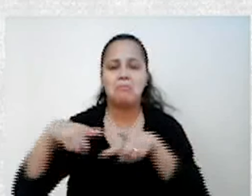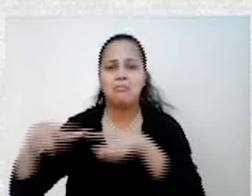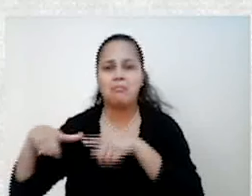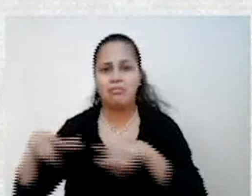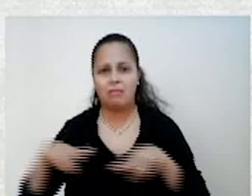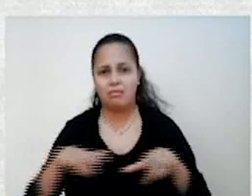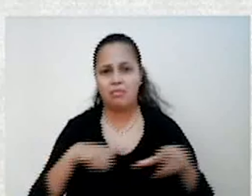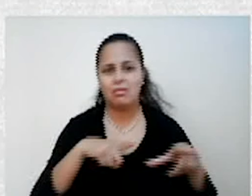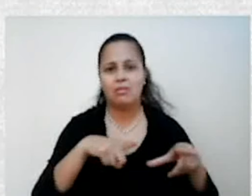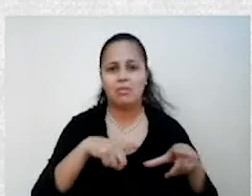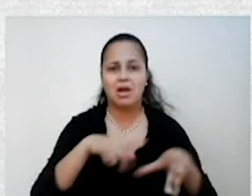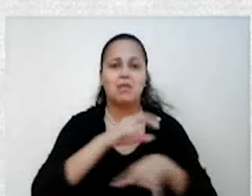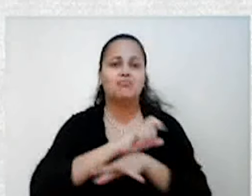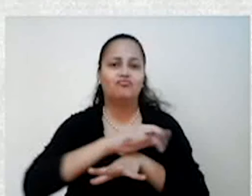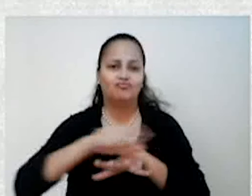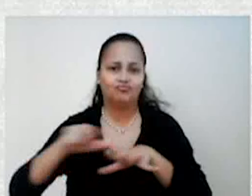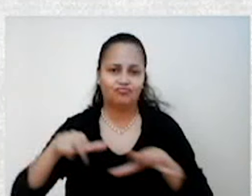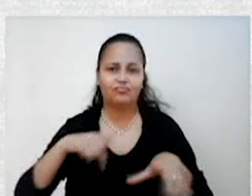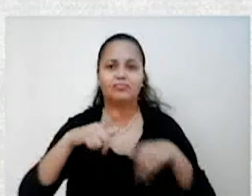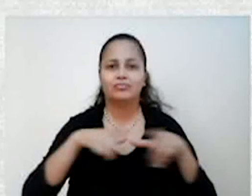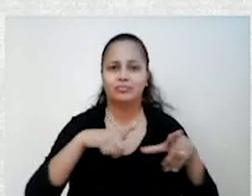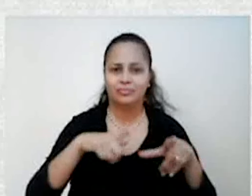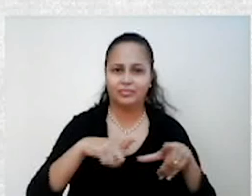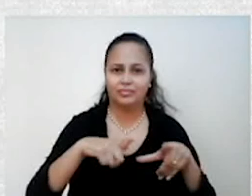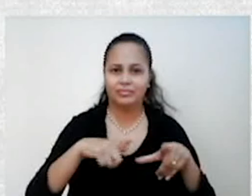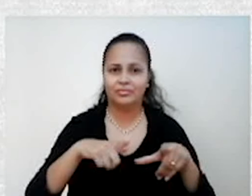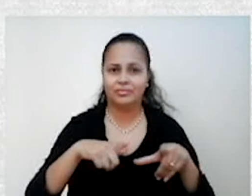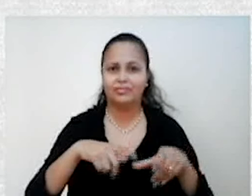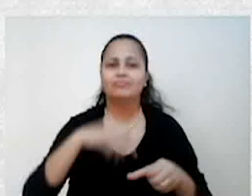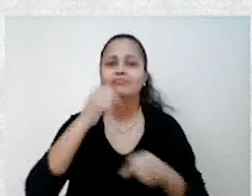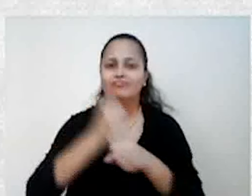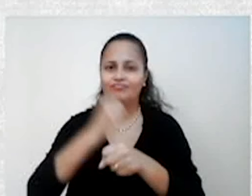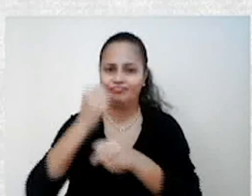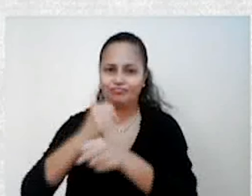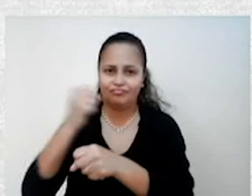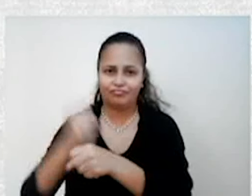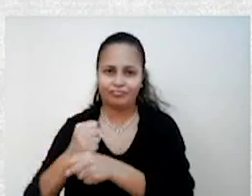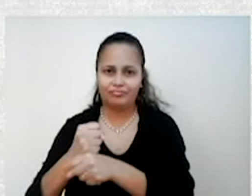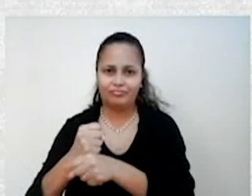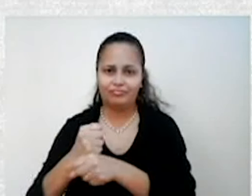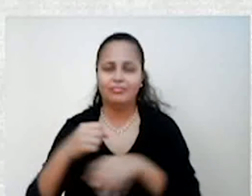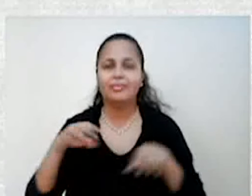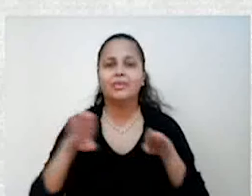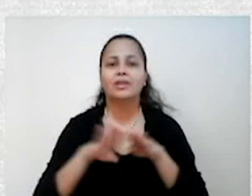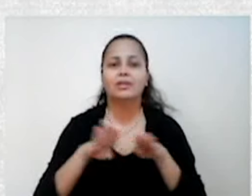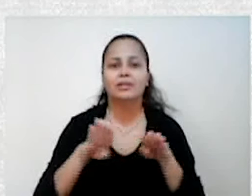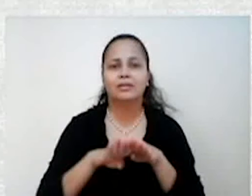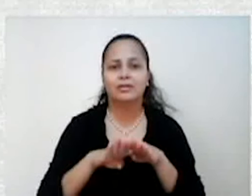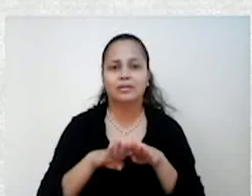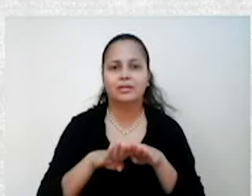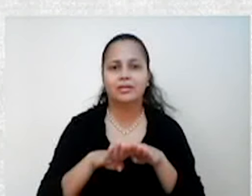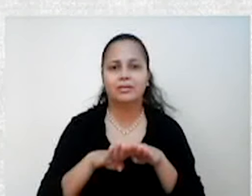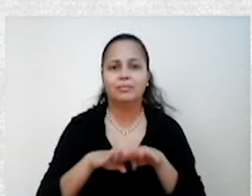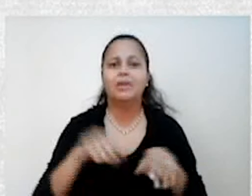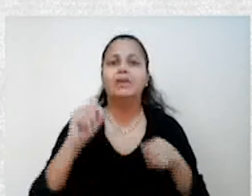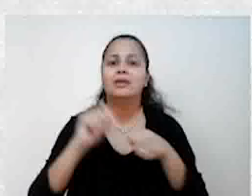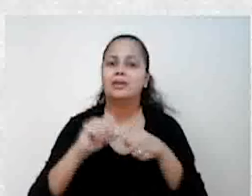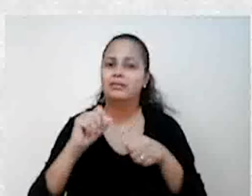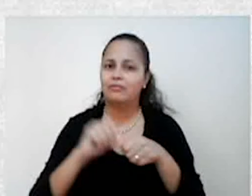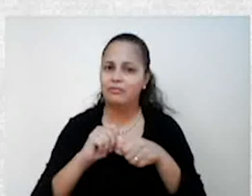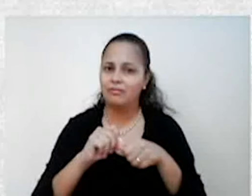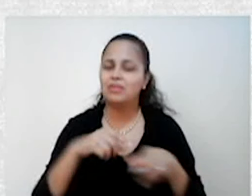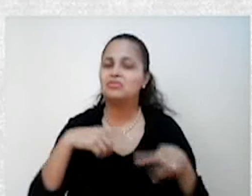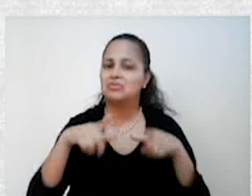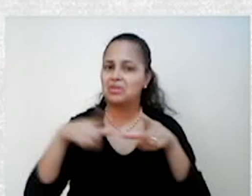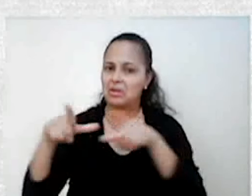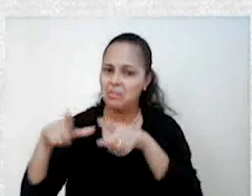Então, vai gerar, construir obras públicas que podem beneficiar a população e também, automaticamente, gera emprego para a